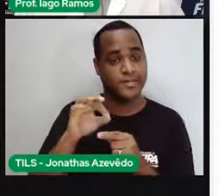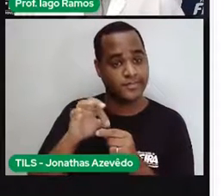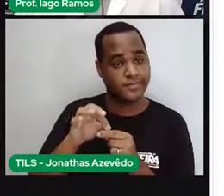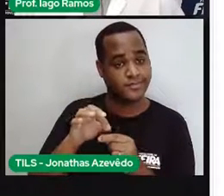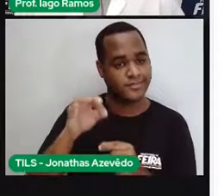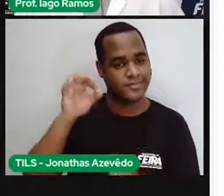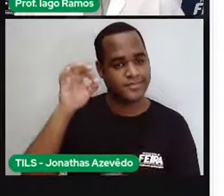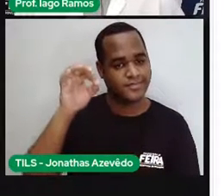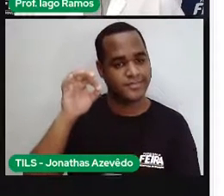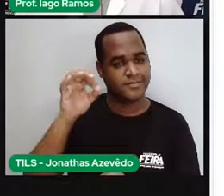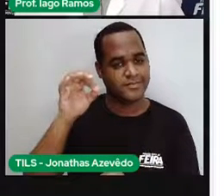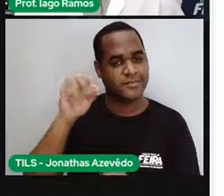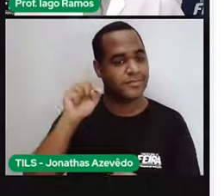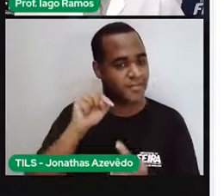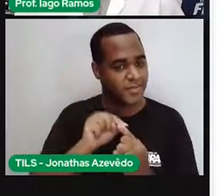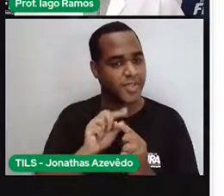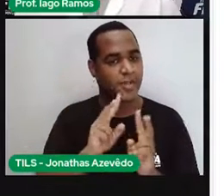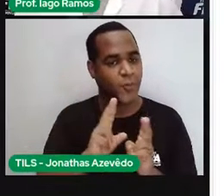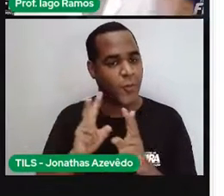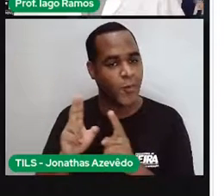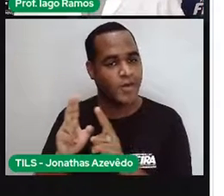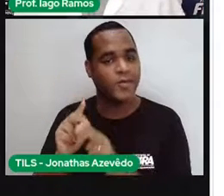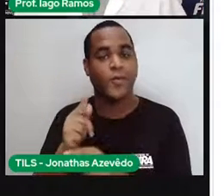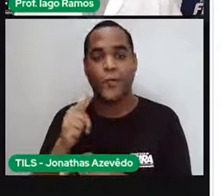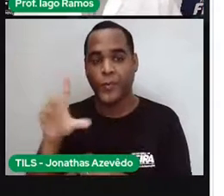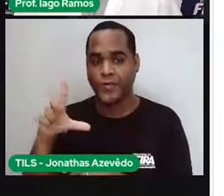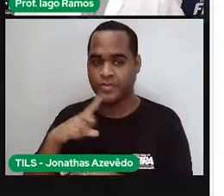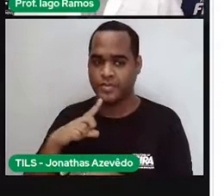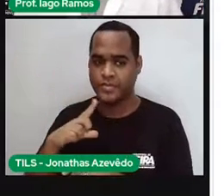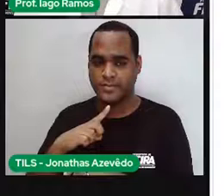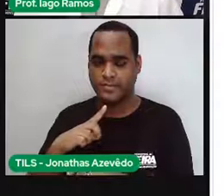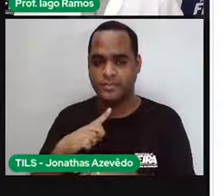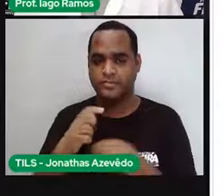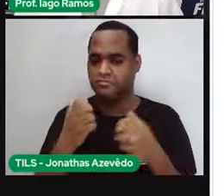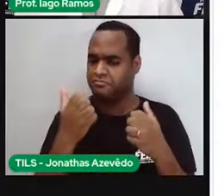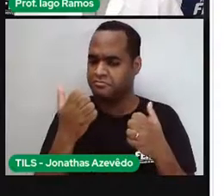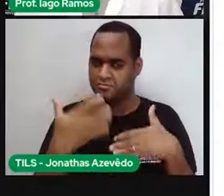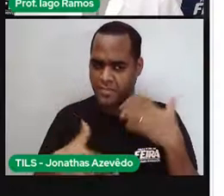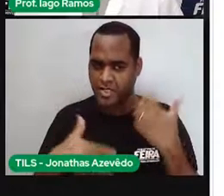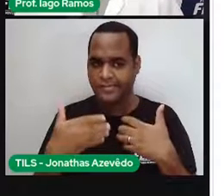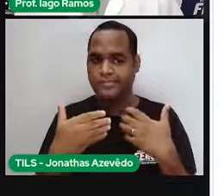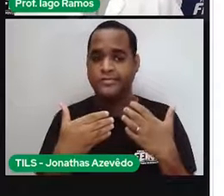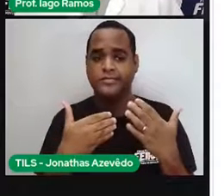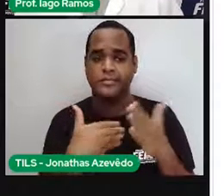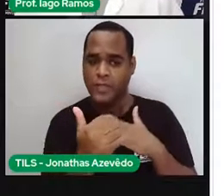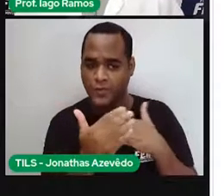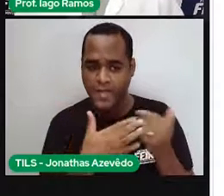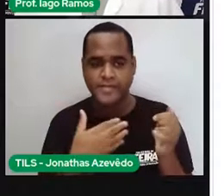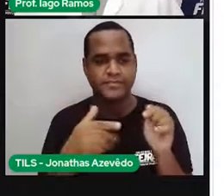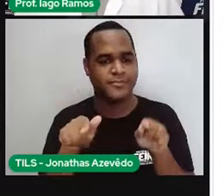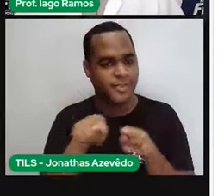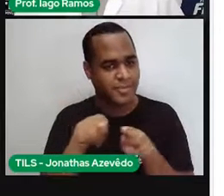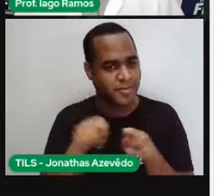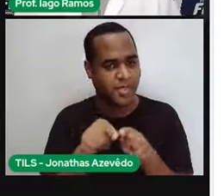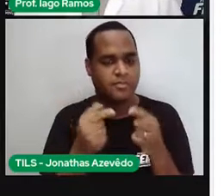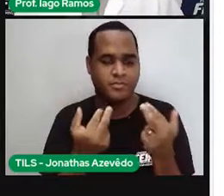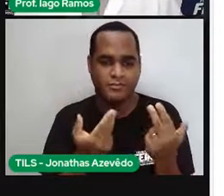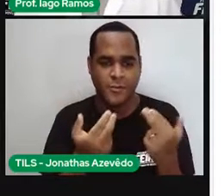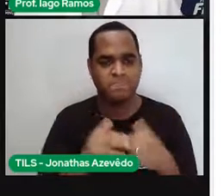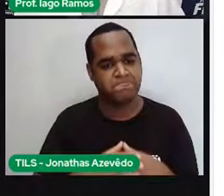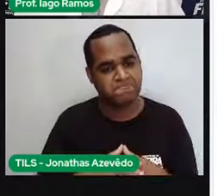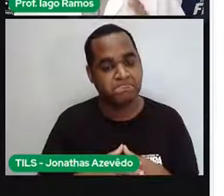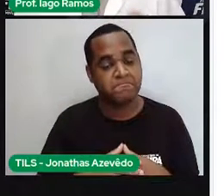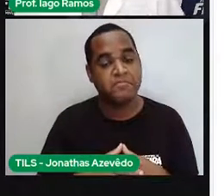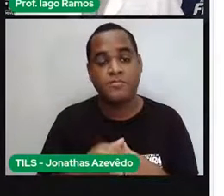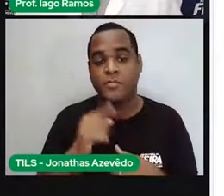aquela que está lá do outro lado do campo, também, tanto faz. Tá bom? Então, pra gente entender melhor,